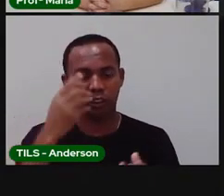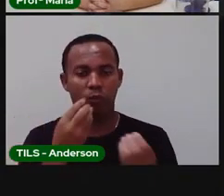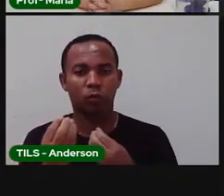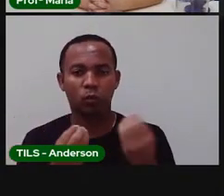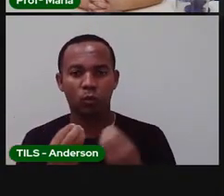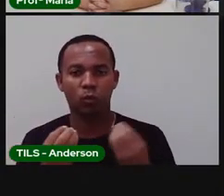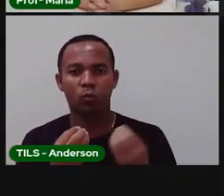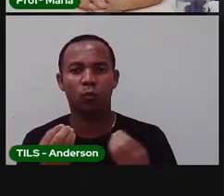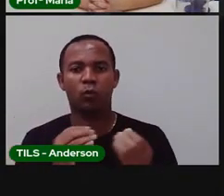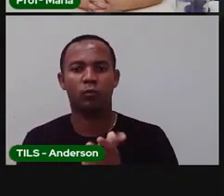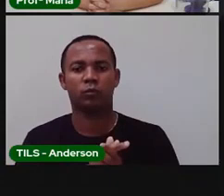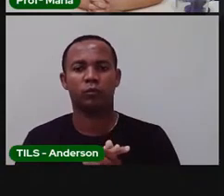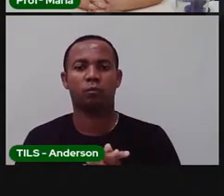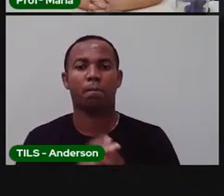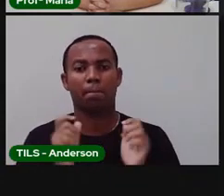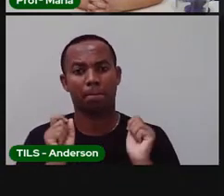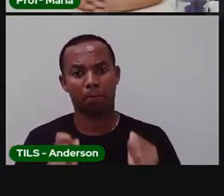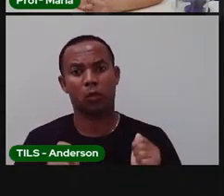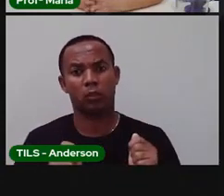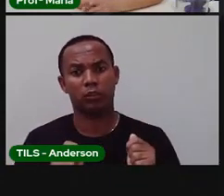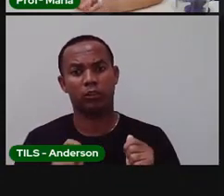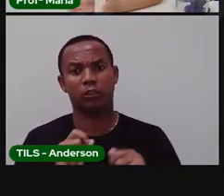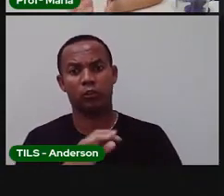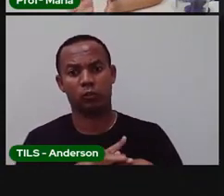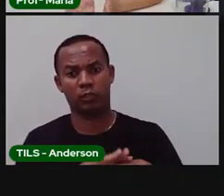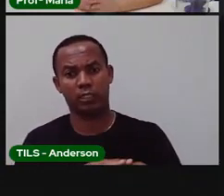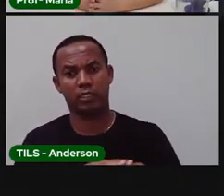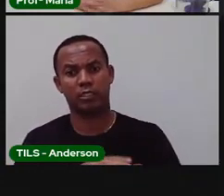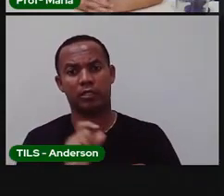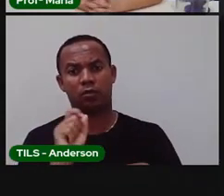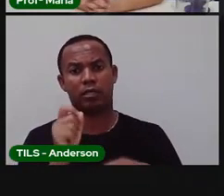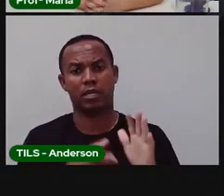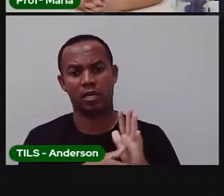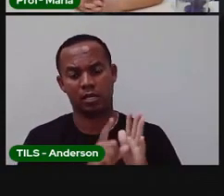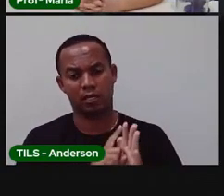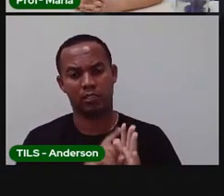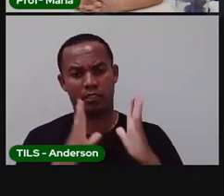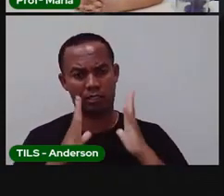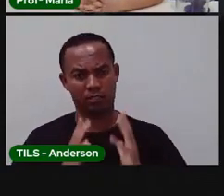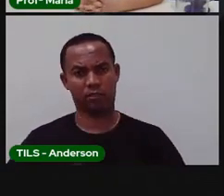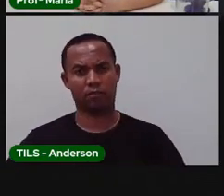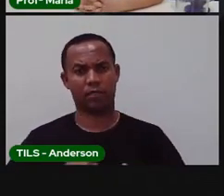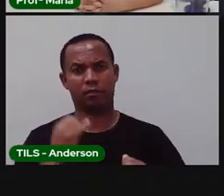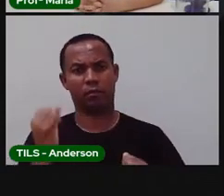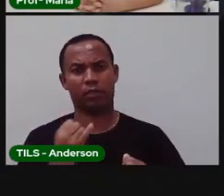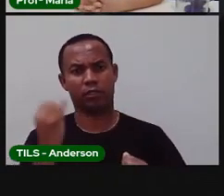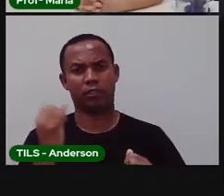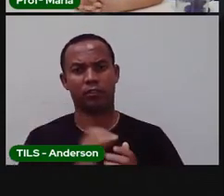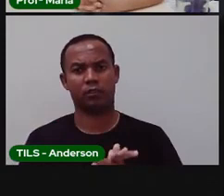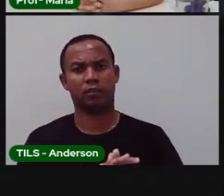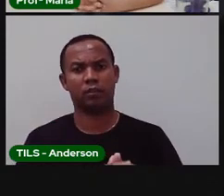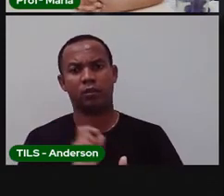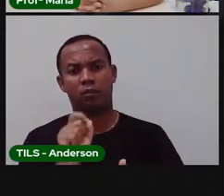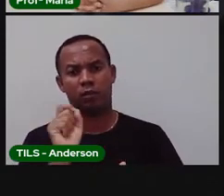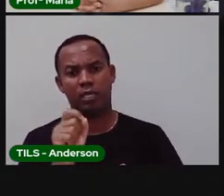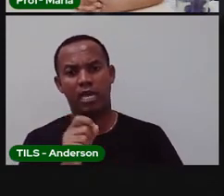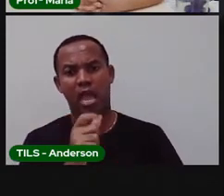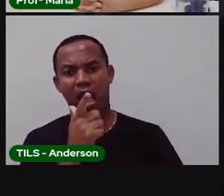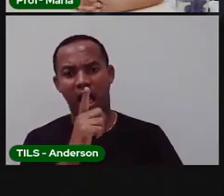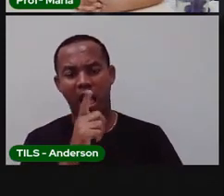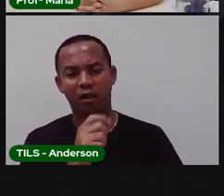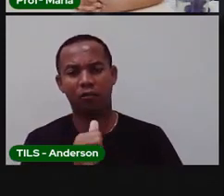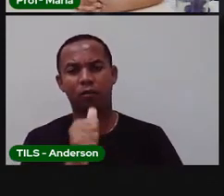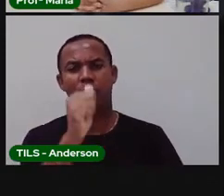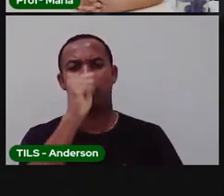ser uma fonte intensa de doenças, né? E as doenças transmitidas pela água surgem quando ingerimos ou usamos